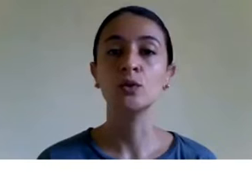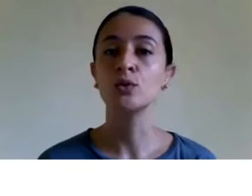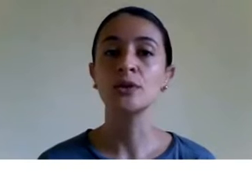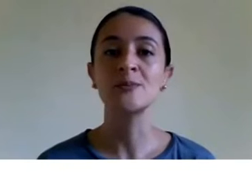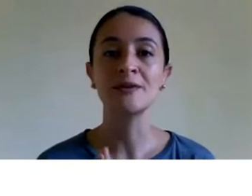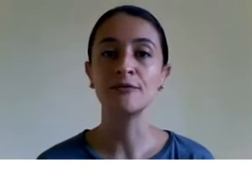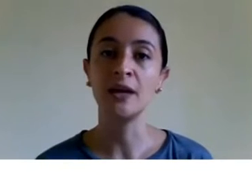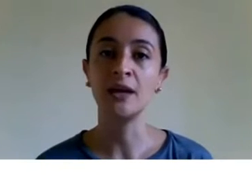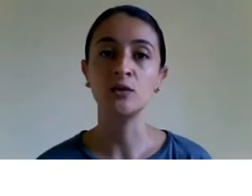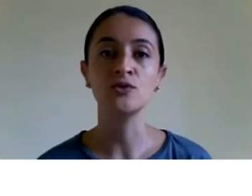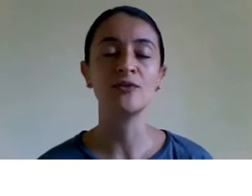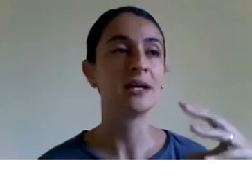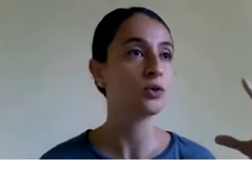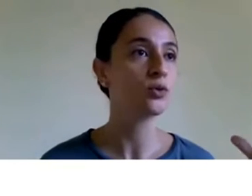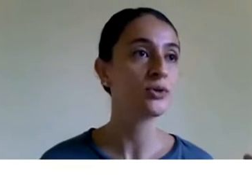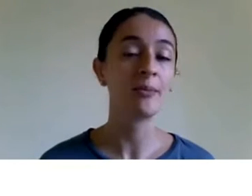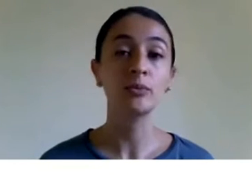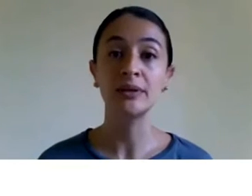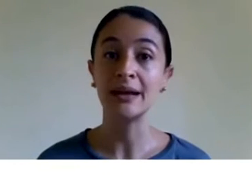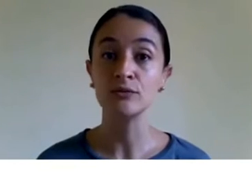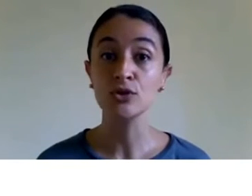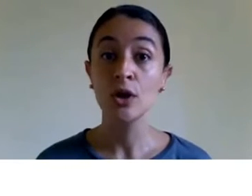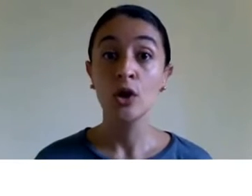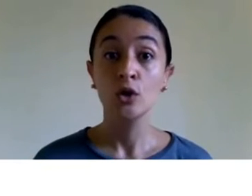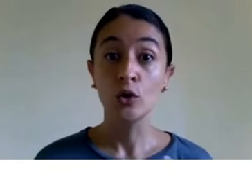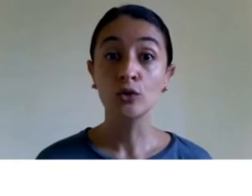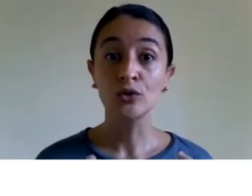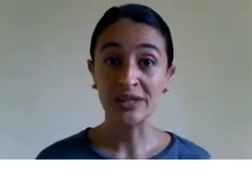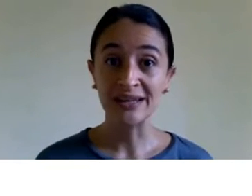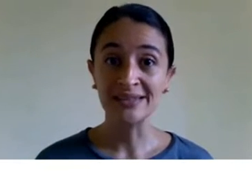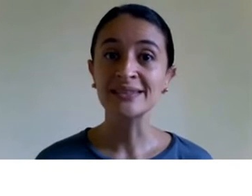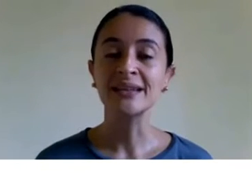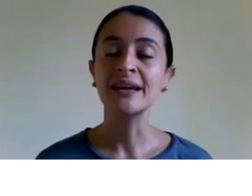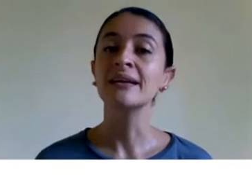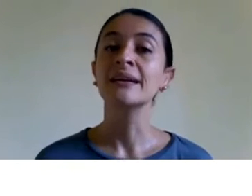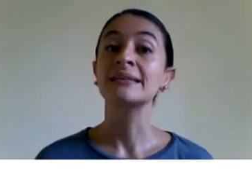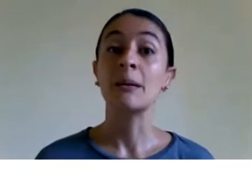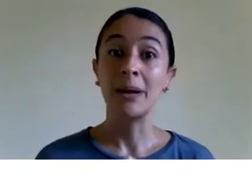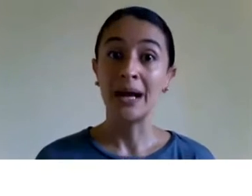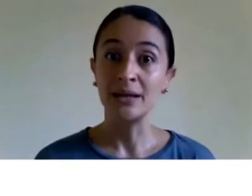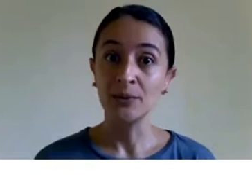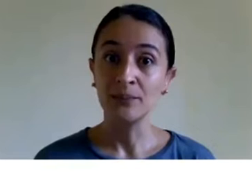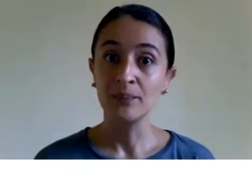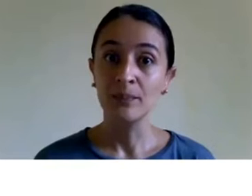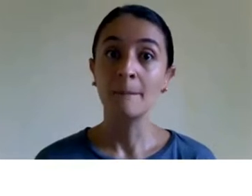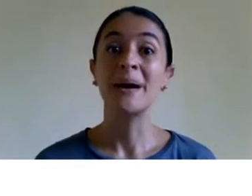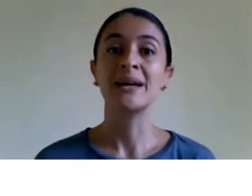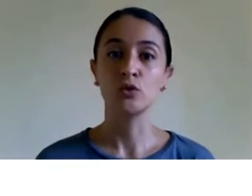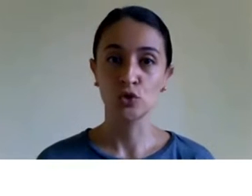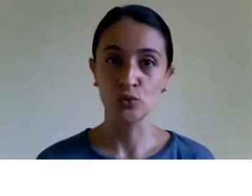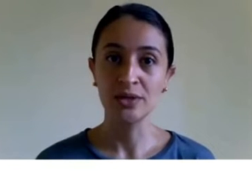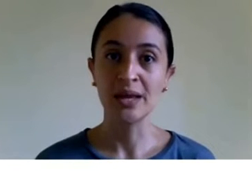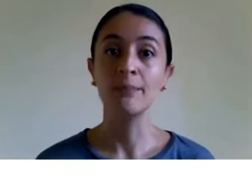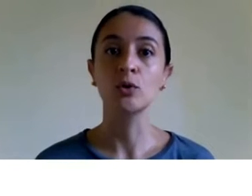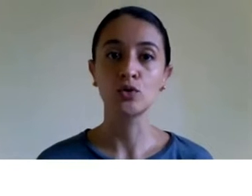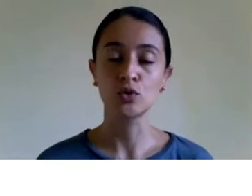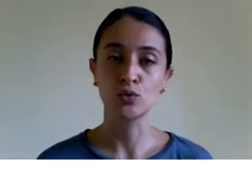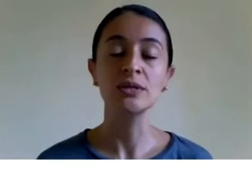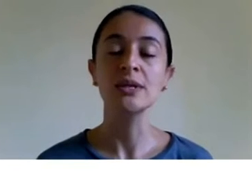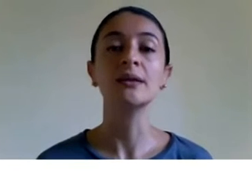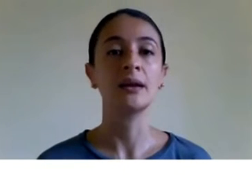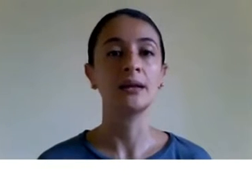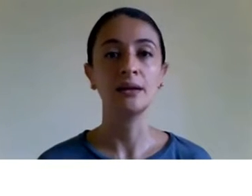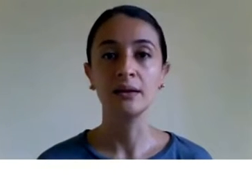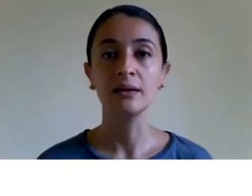governadores, prefeitos, vereadores, deputados, todos eles, né, trabalham para o SUS, né, em prol